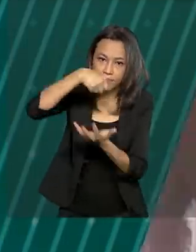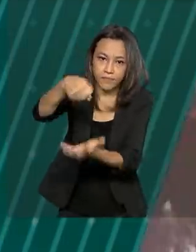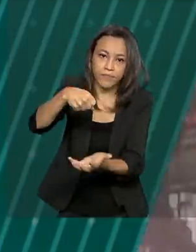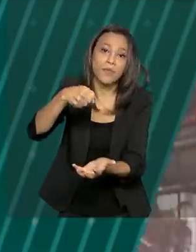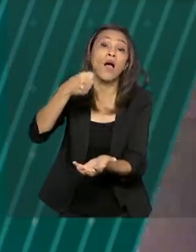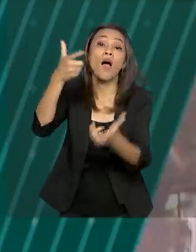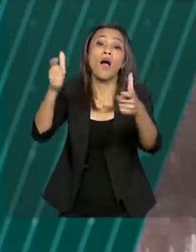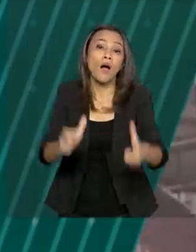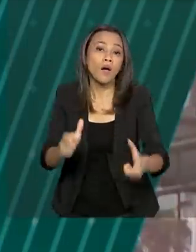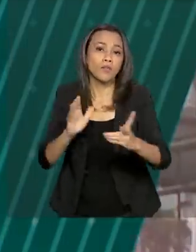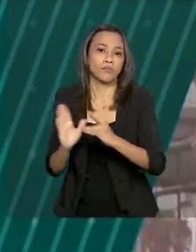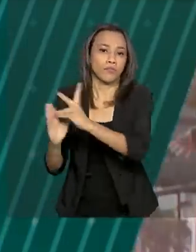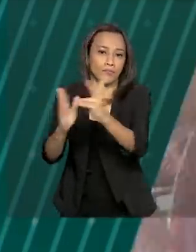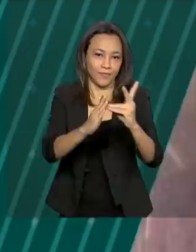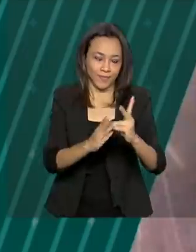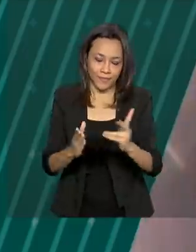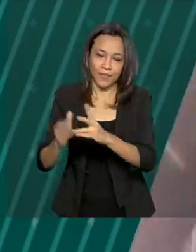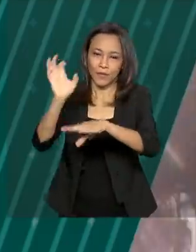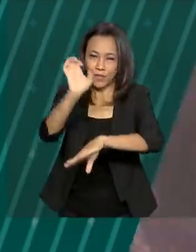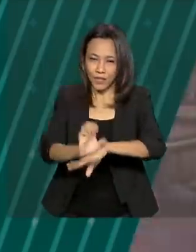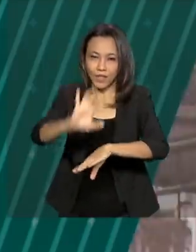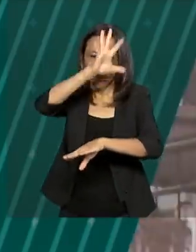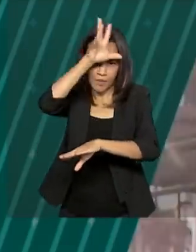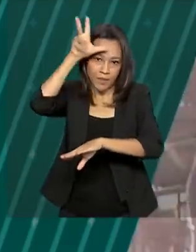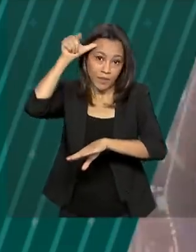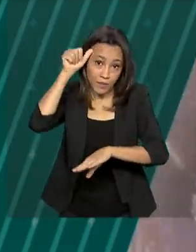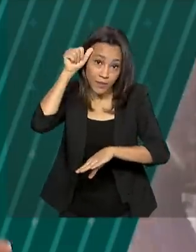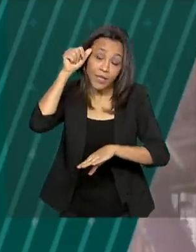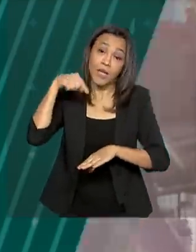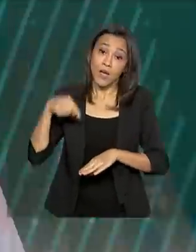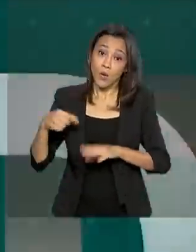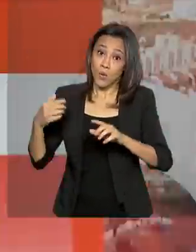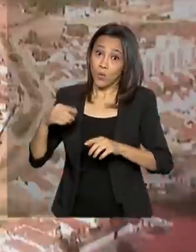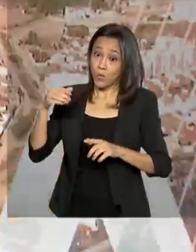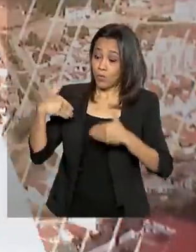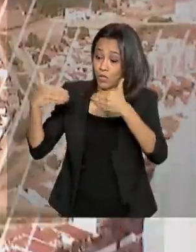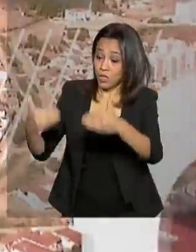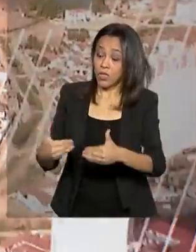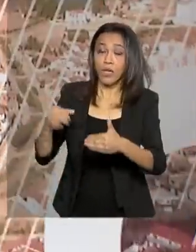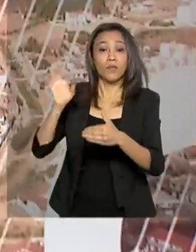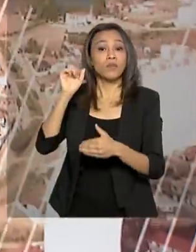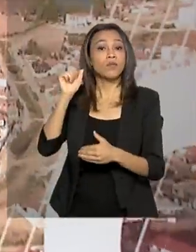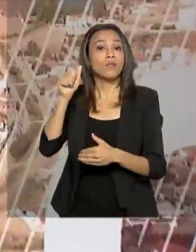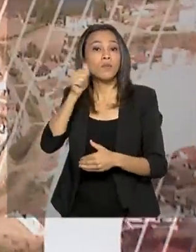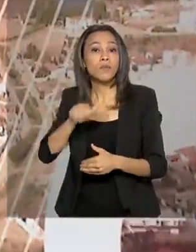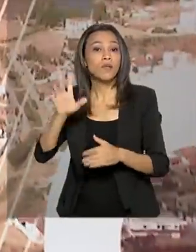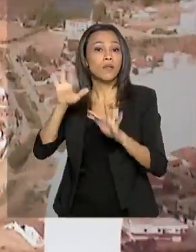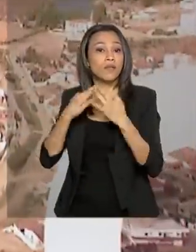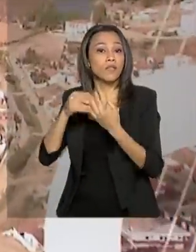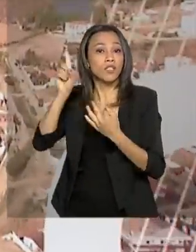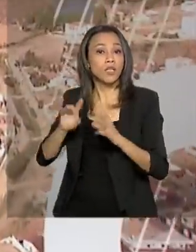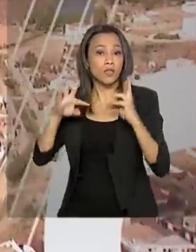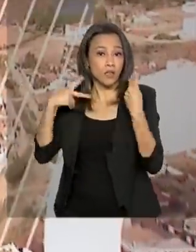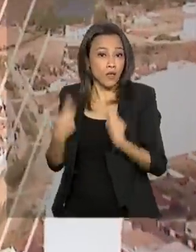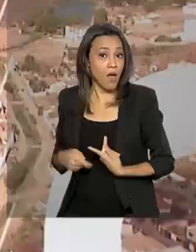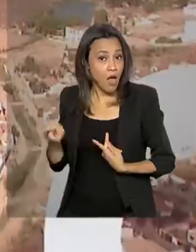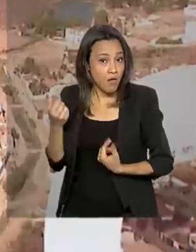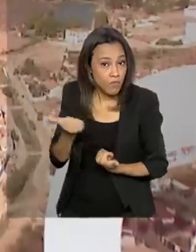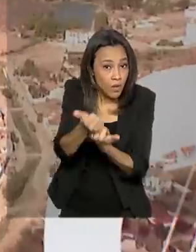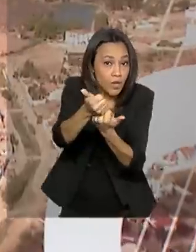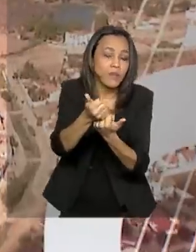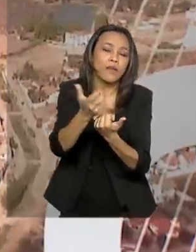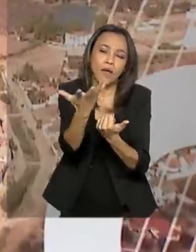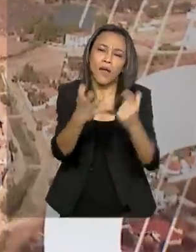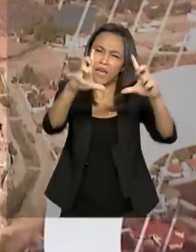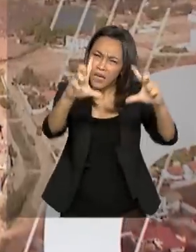em aldeias indígenas do Amazonas. A ação do Ministério da Mulher, da Família e dos Direitos Humanos tenta diminuir os efeitos da pandemia do